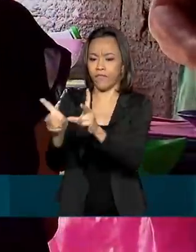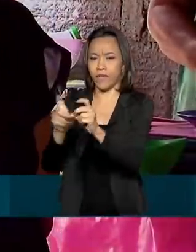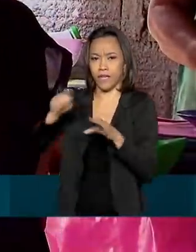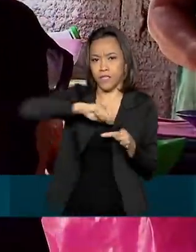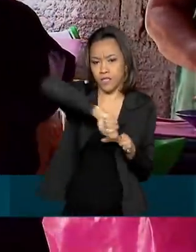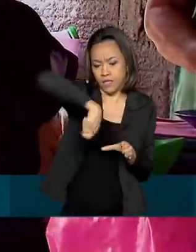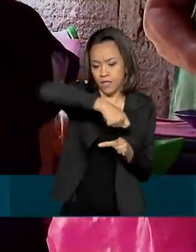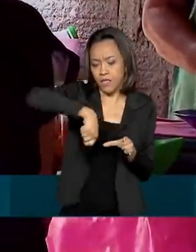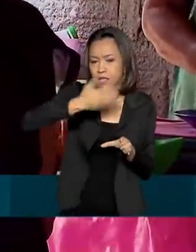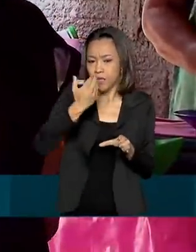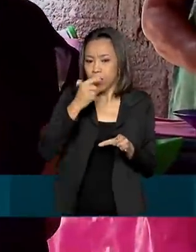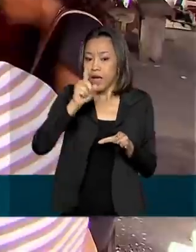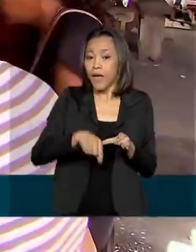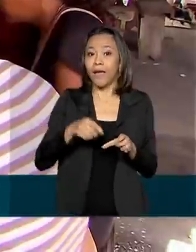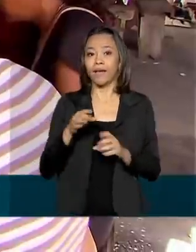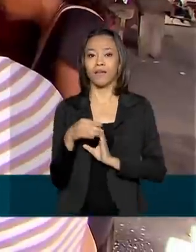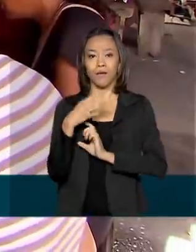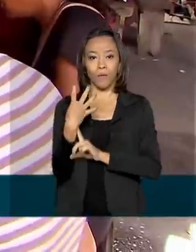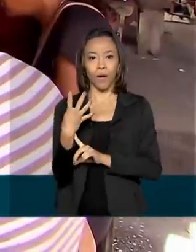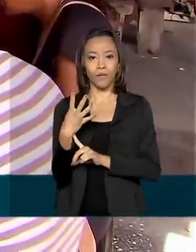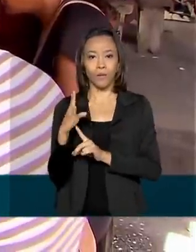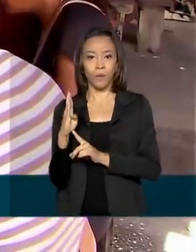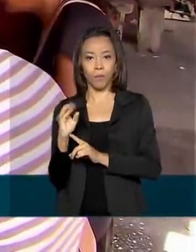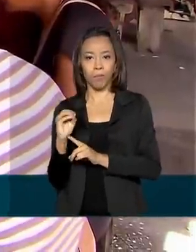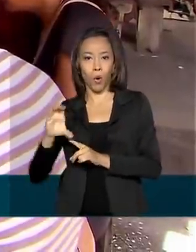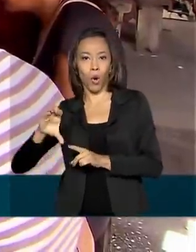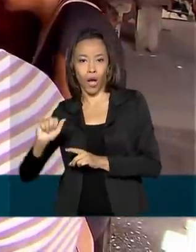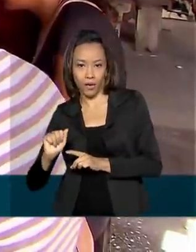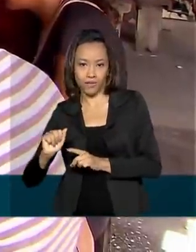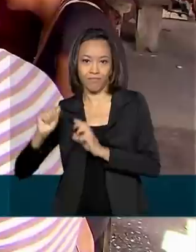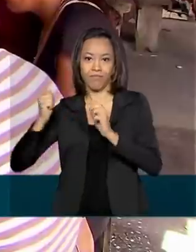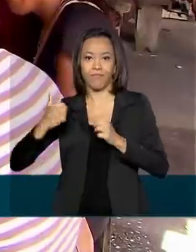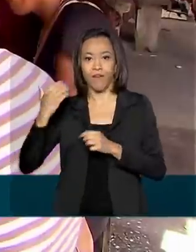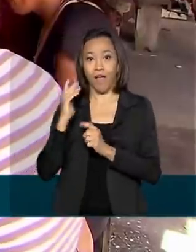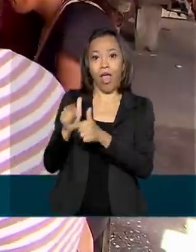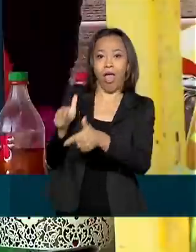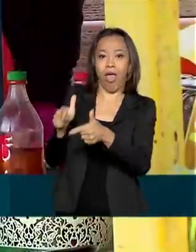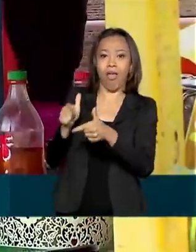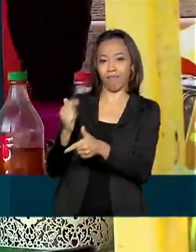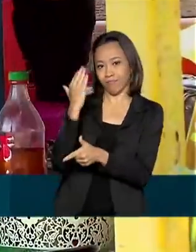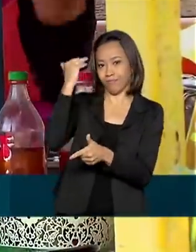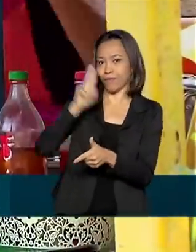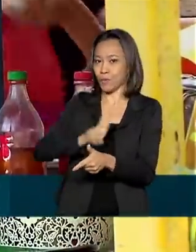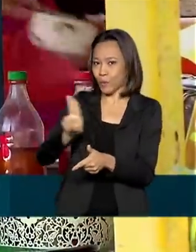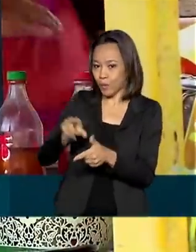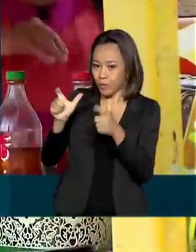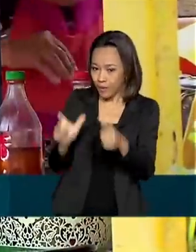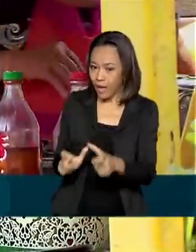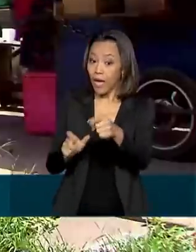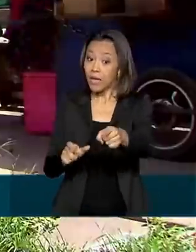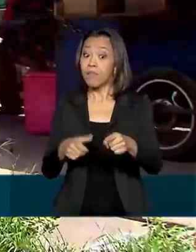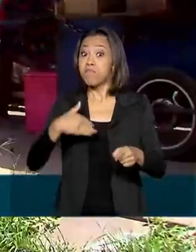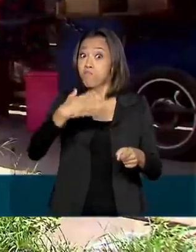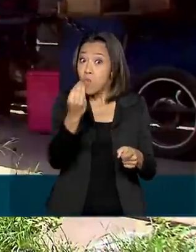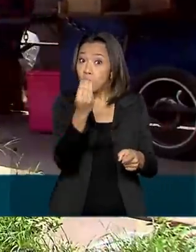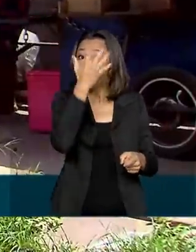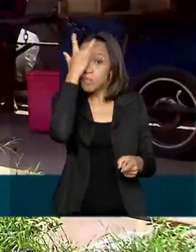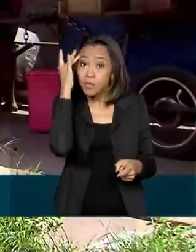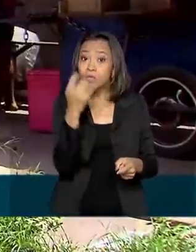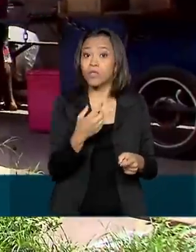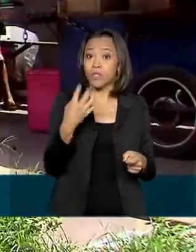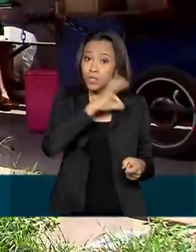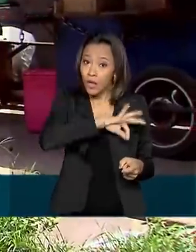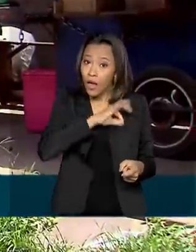região conhecida como Quatro Bocas. Mais de duas mil pessoas hoje tiram o sustento financeiro dessa atividade. Um